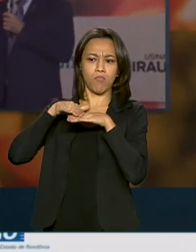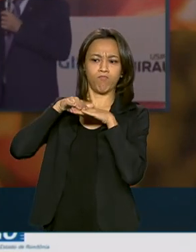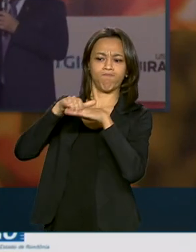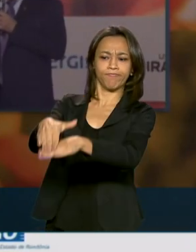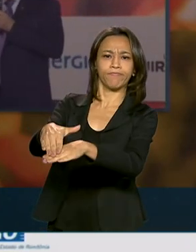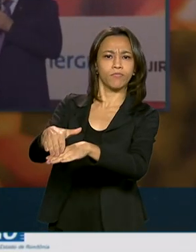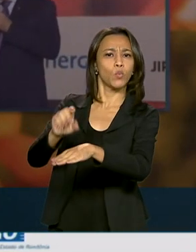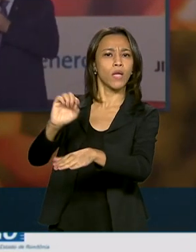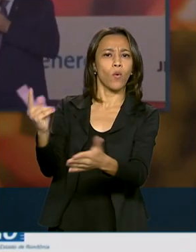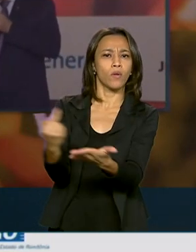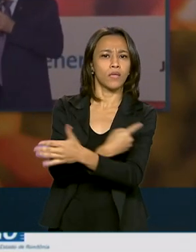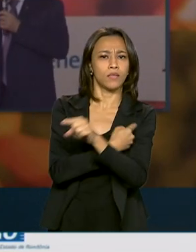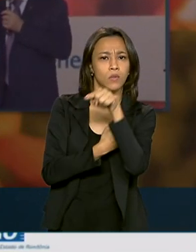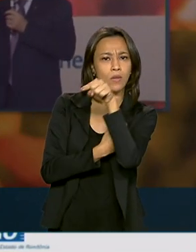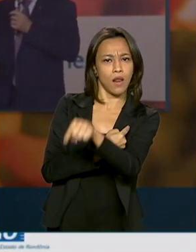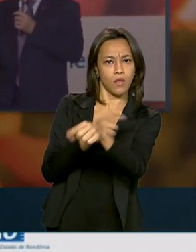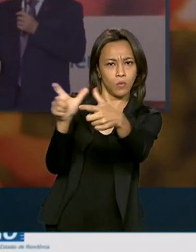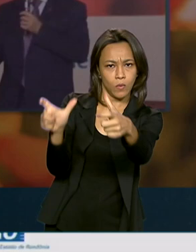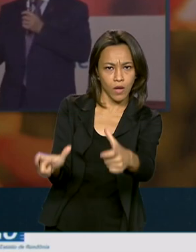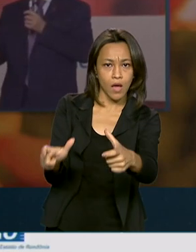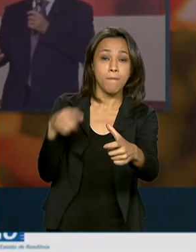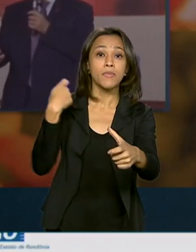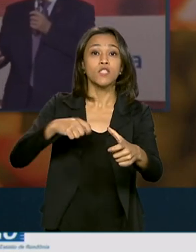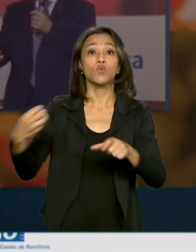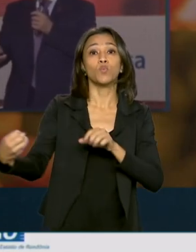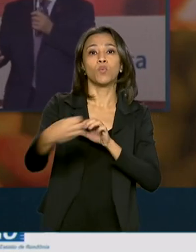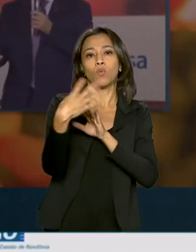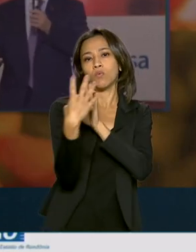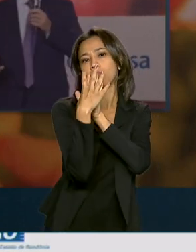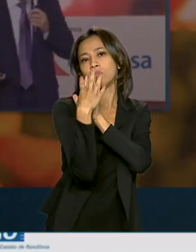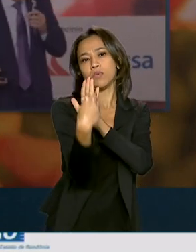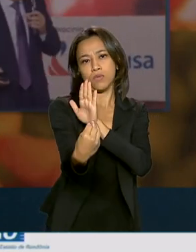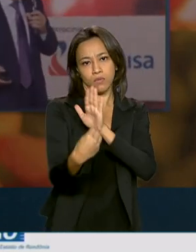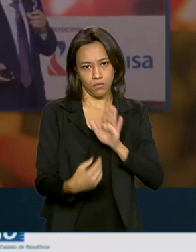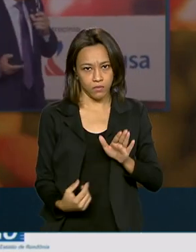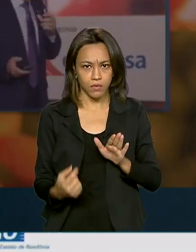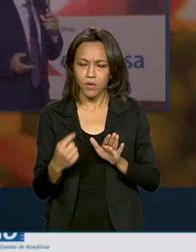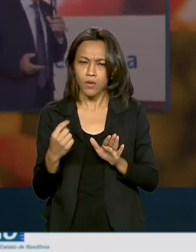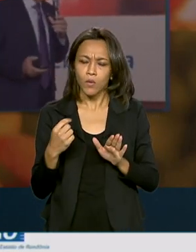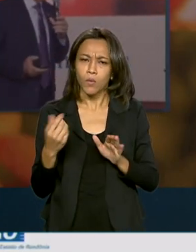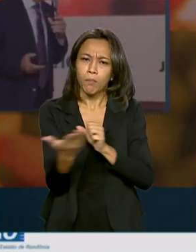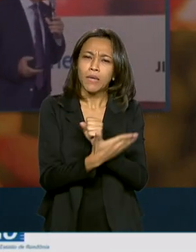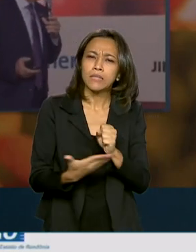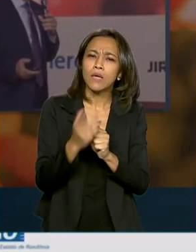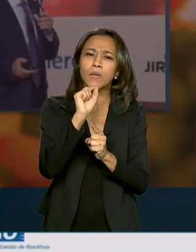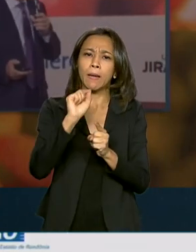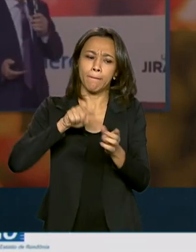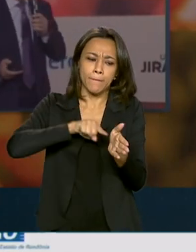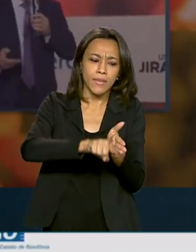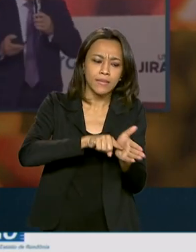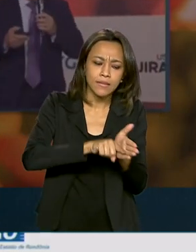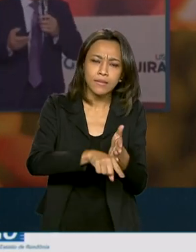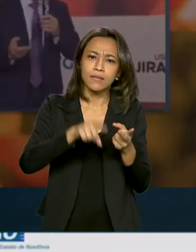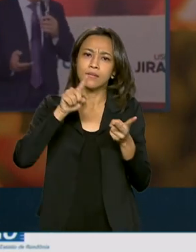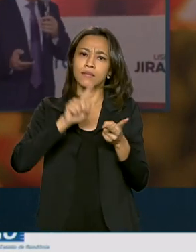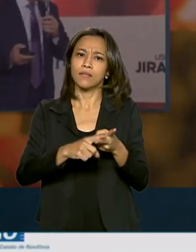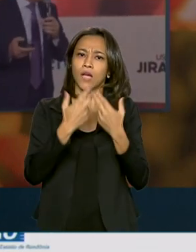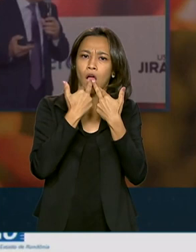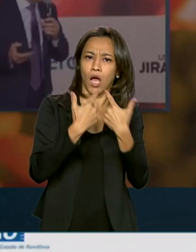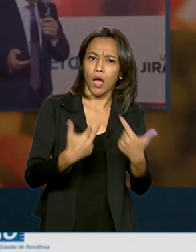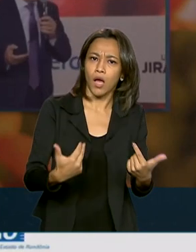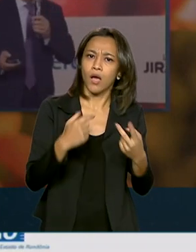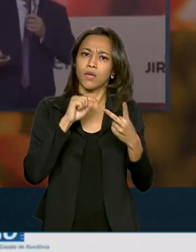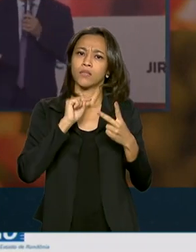Ela precisa de um novo modelo de desenvolvimento, baseado na pesquisa e inovação, em